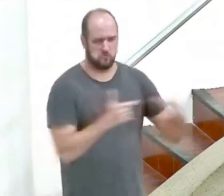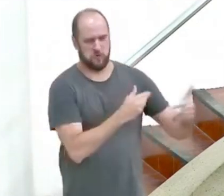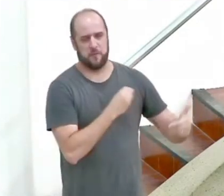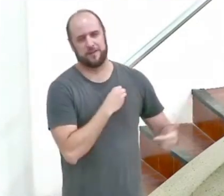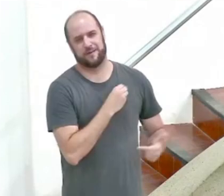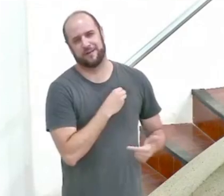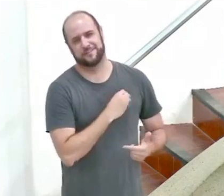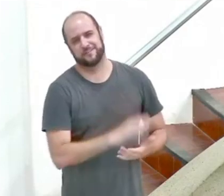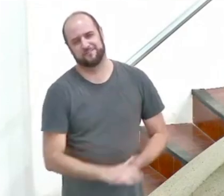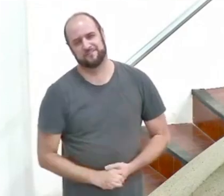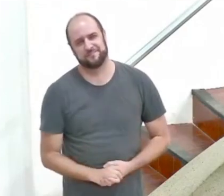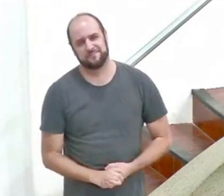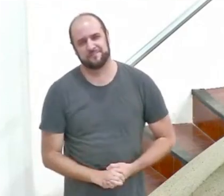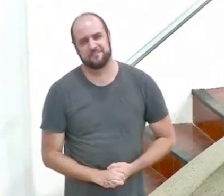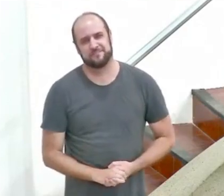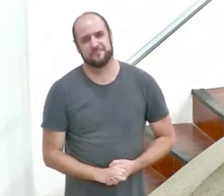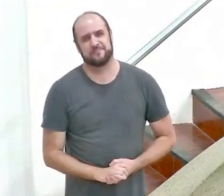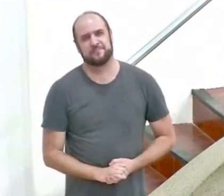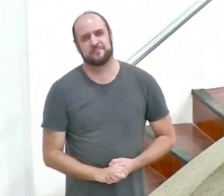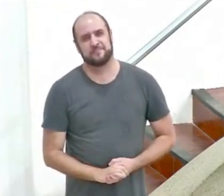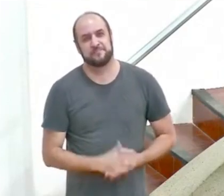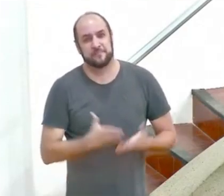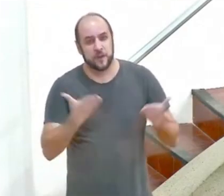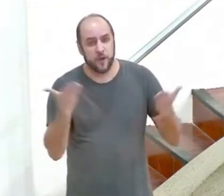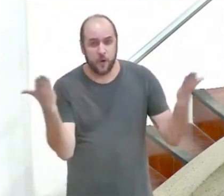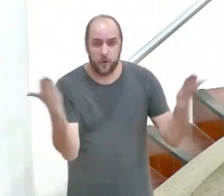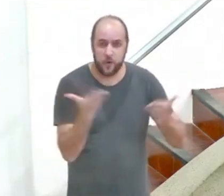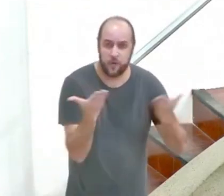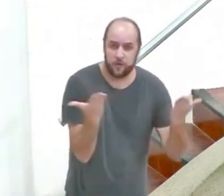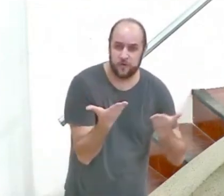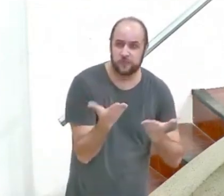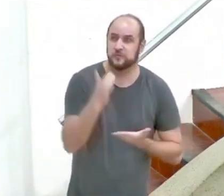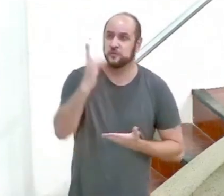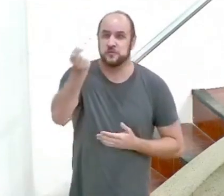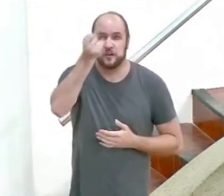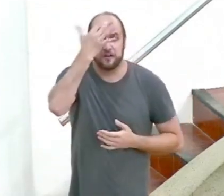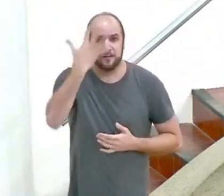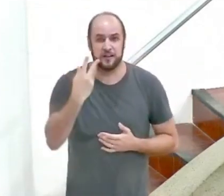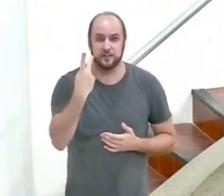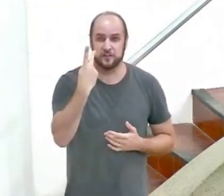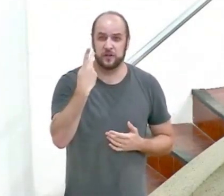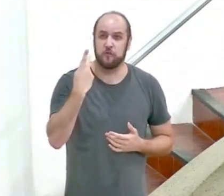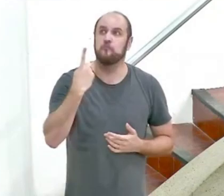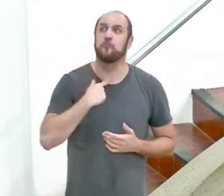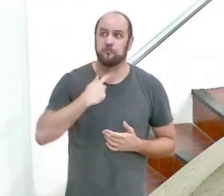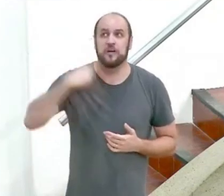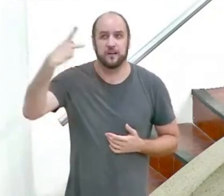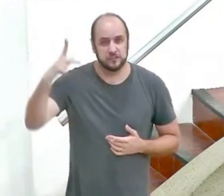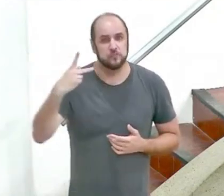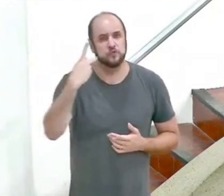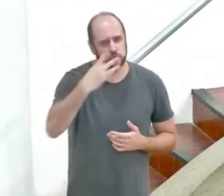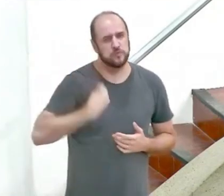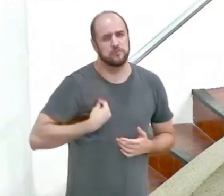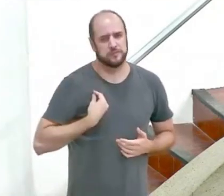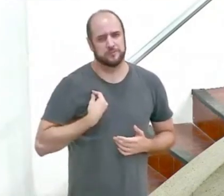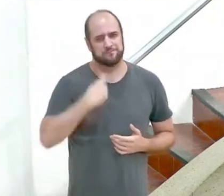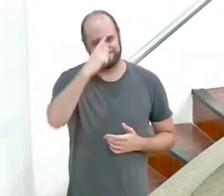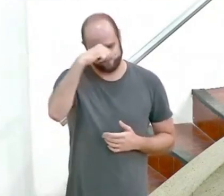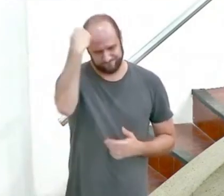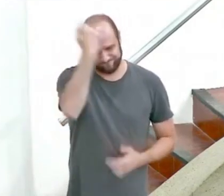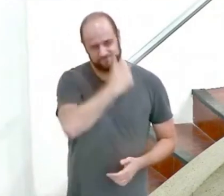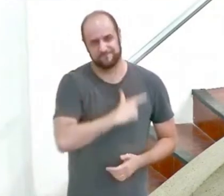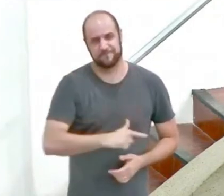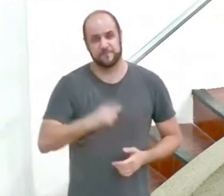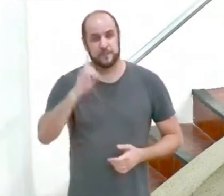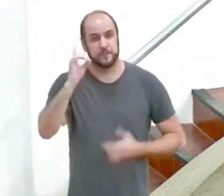pecado irmãos nesta noite Deus revelou a vontade dele para a sua vida santificação Deus